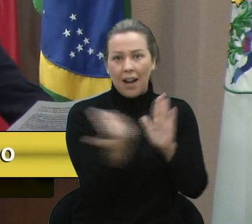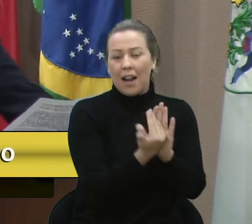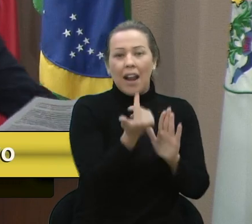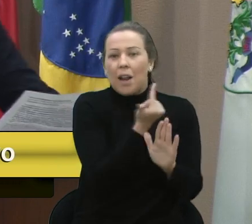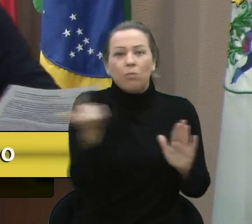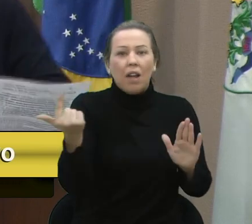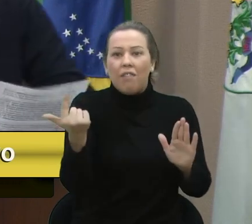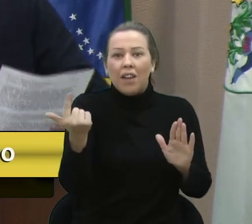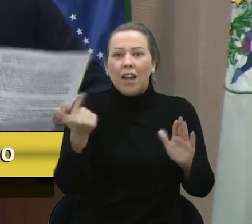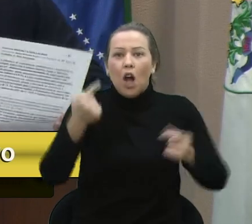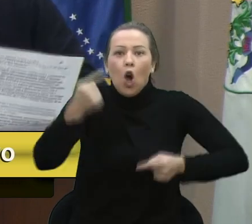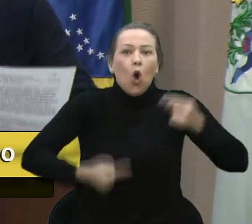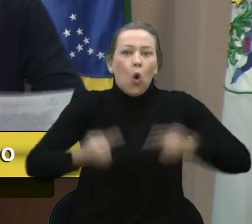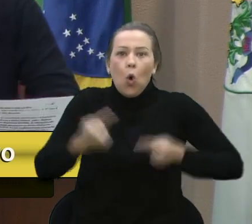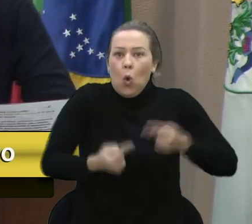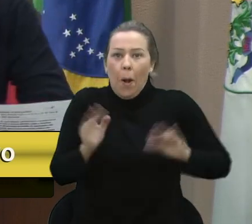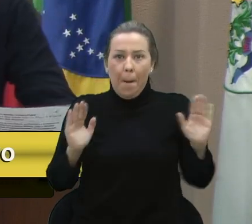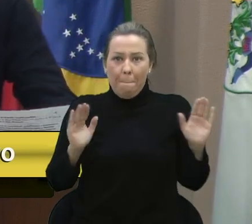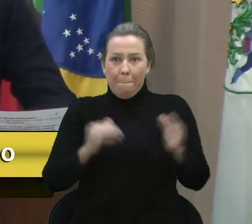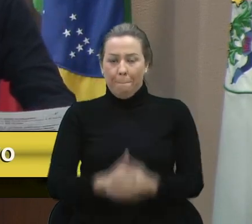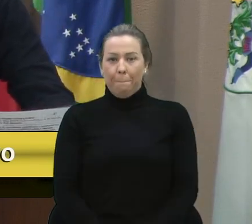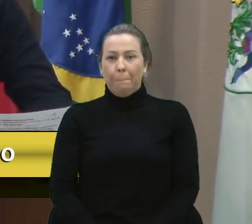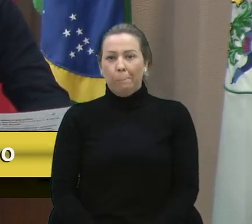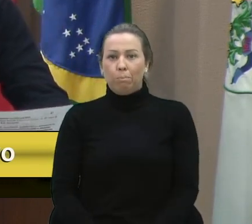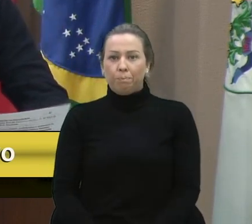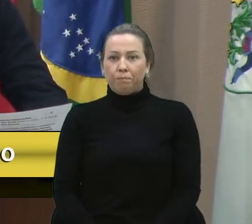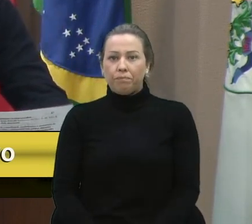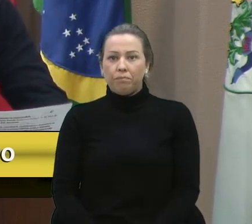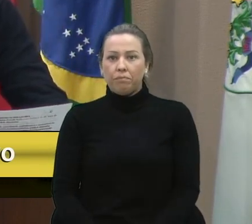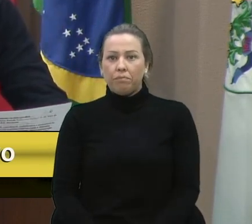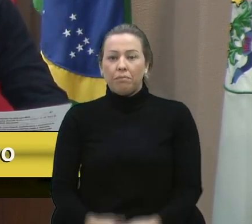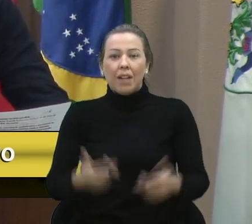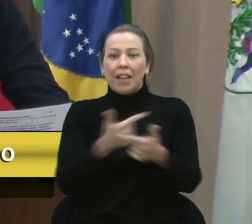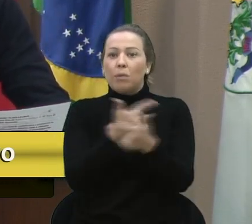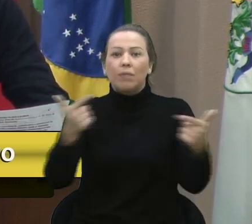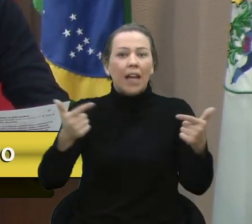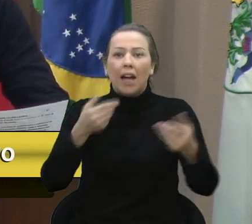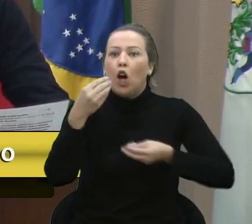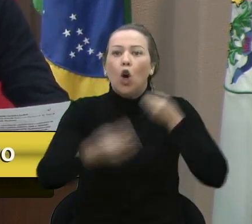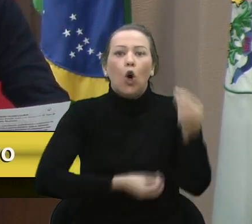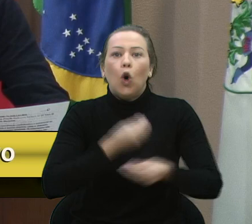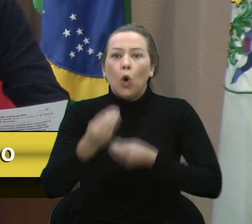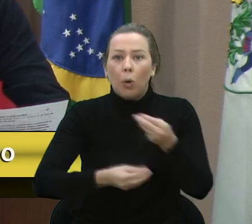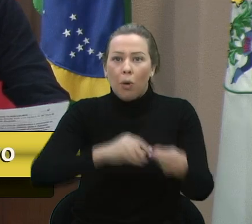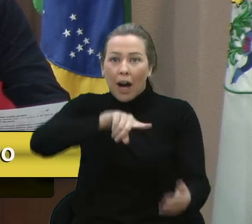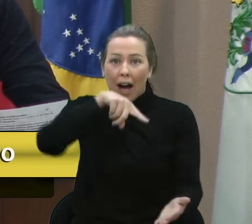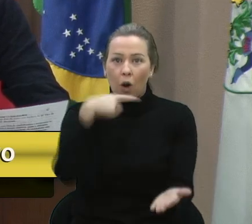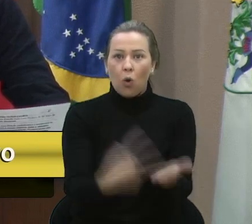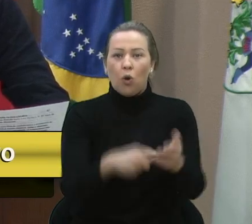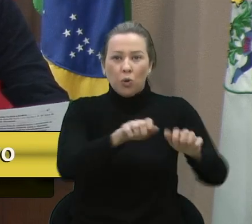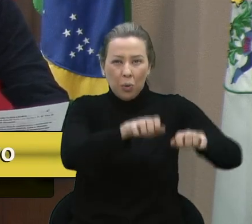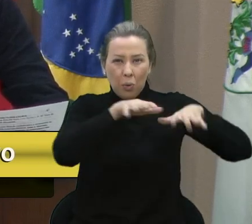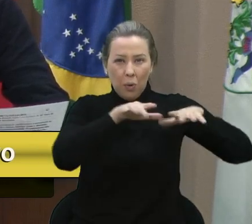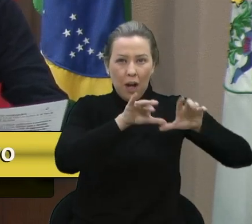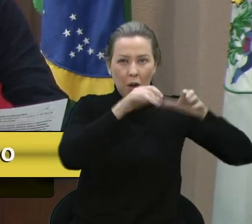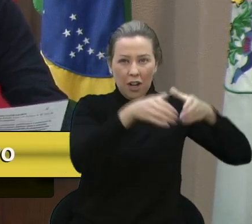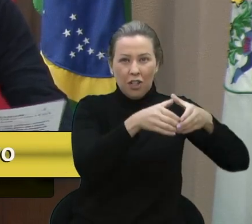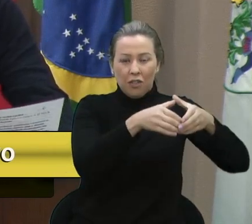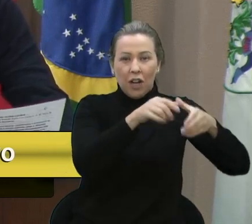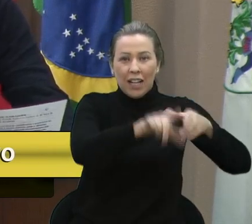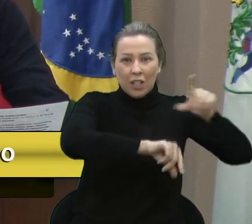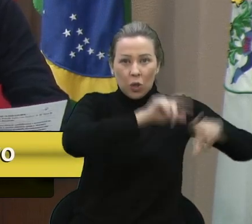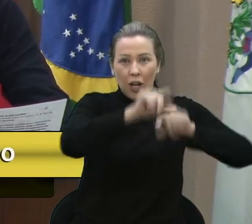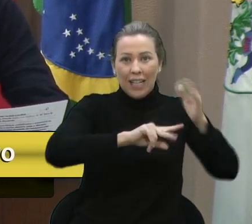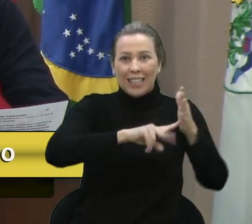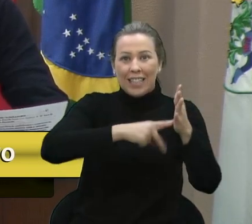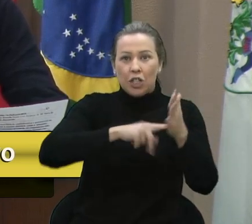houve contestação, abre aspas, não instituir em acordo a Convenção Coletiva de Trabalho e não